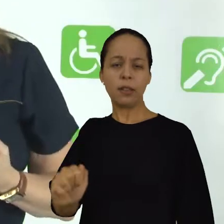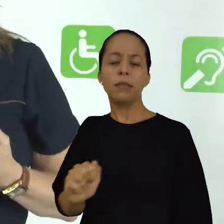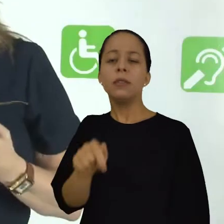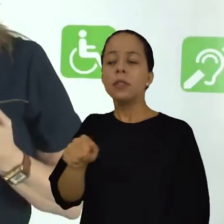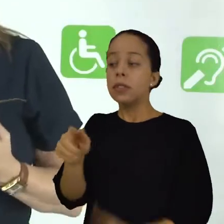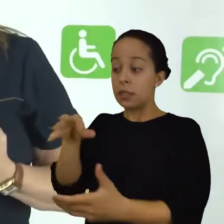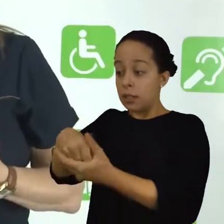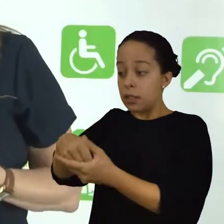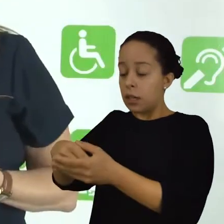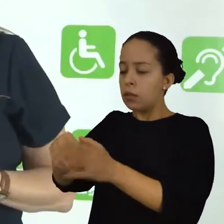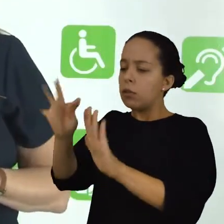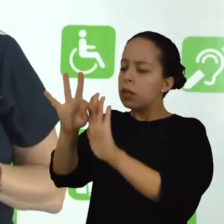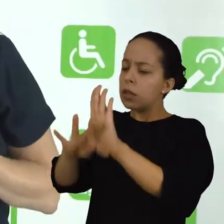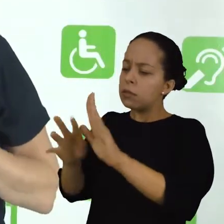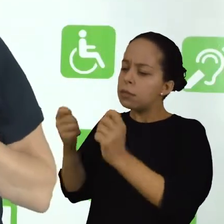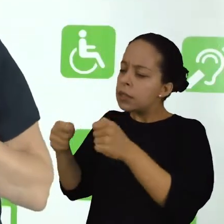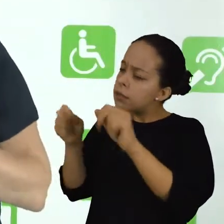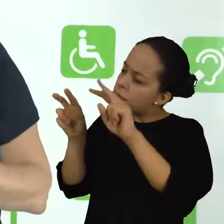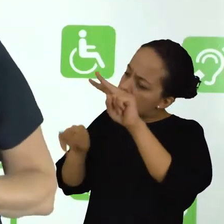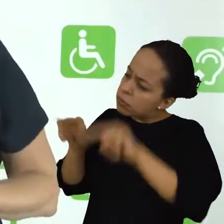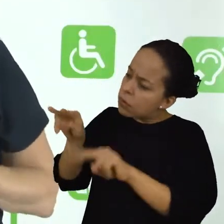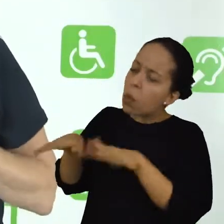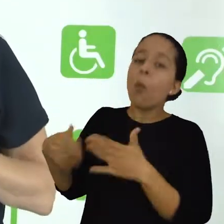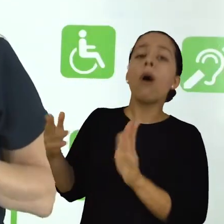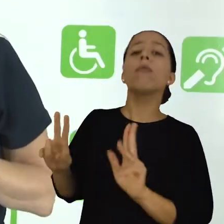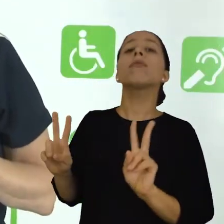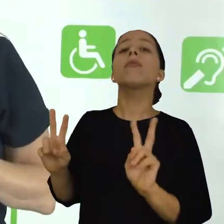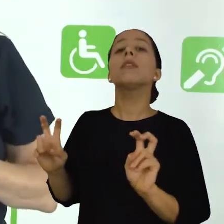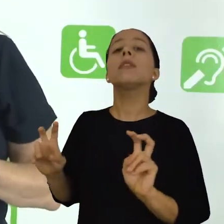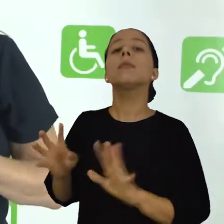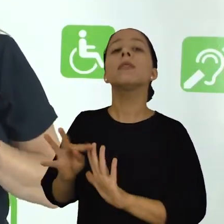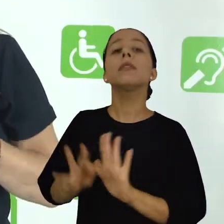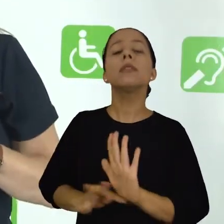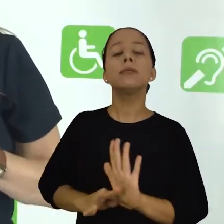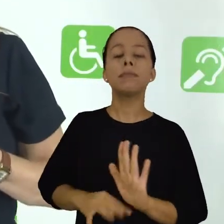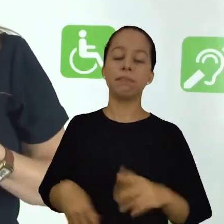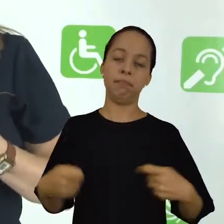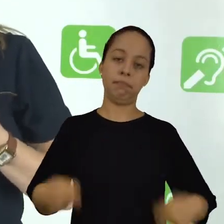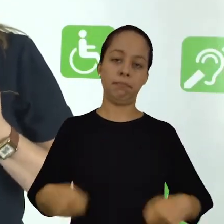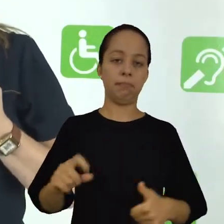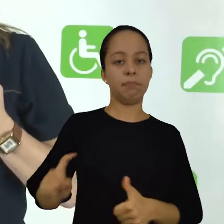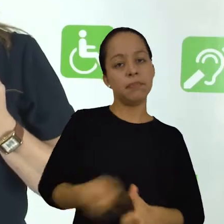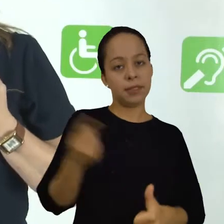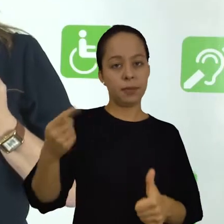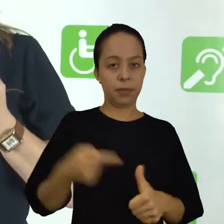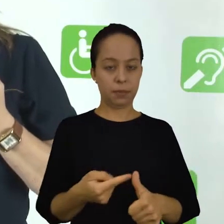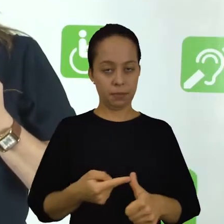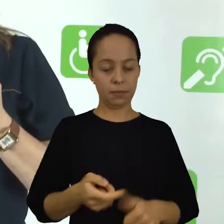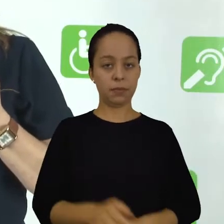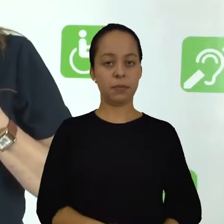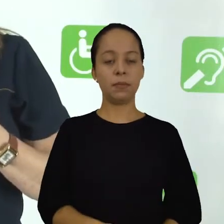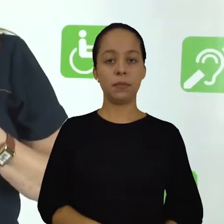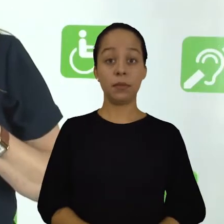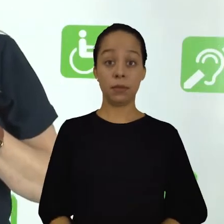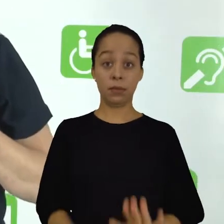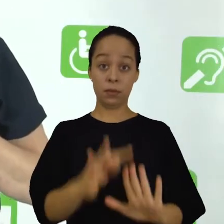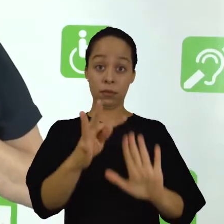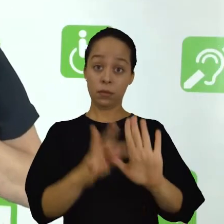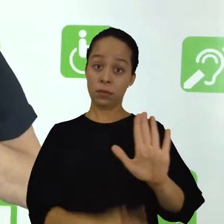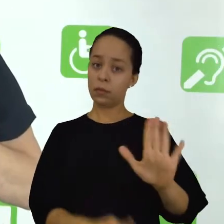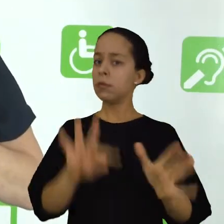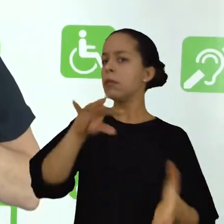inicialmente você tem que identificar o tema do texto. O texto, ele está